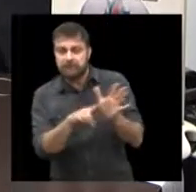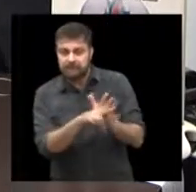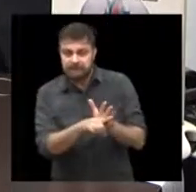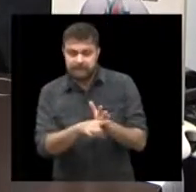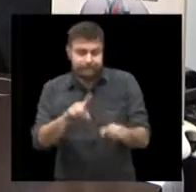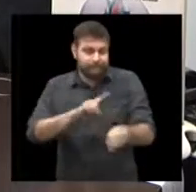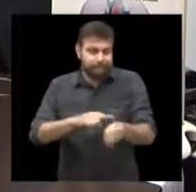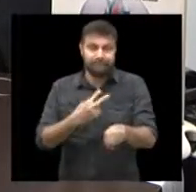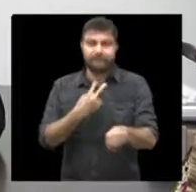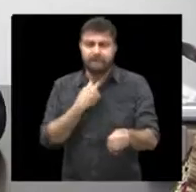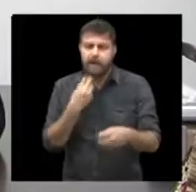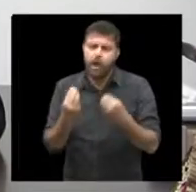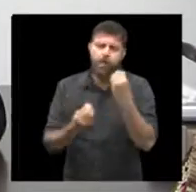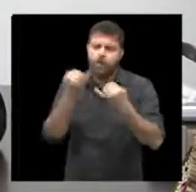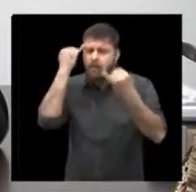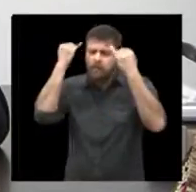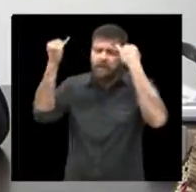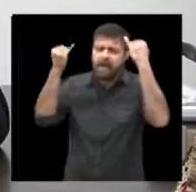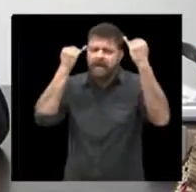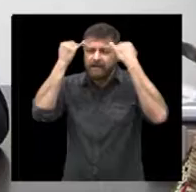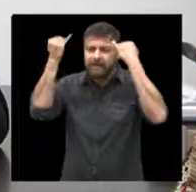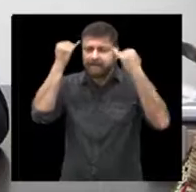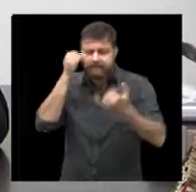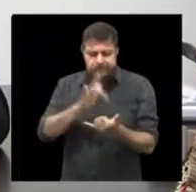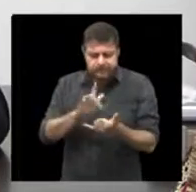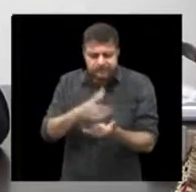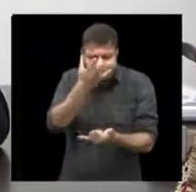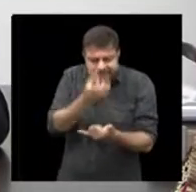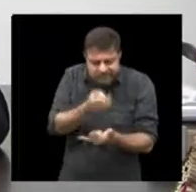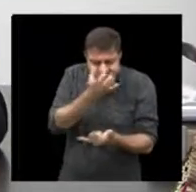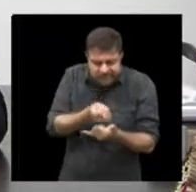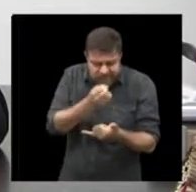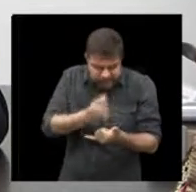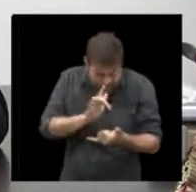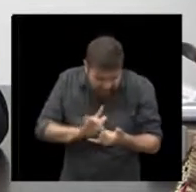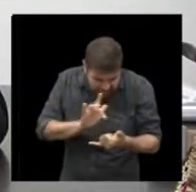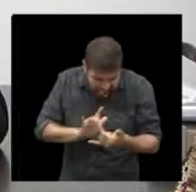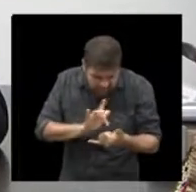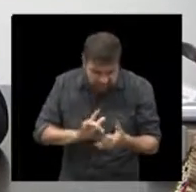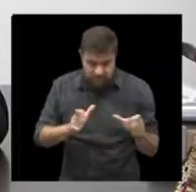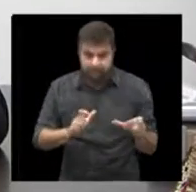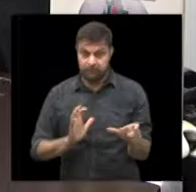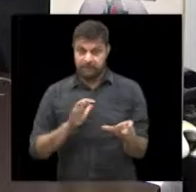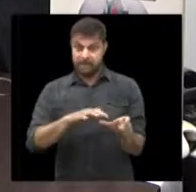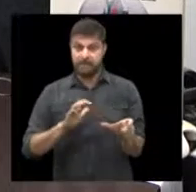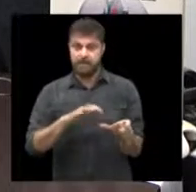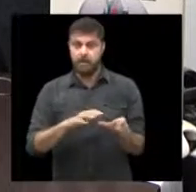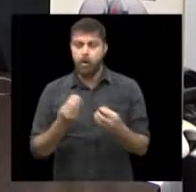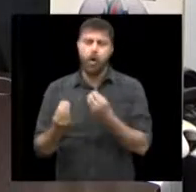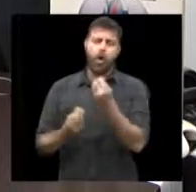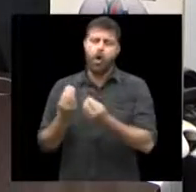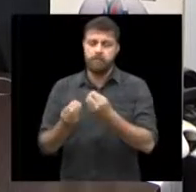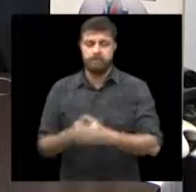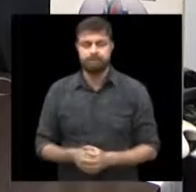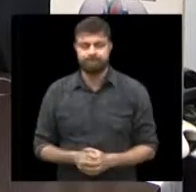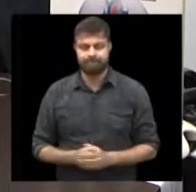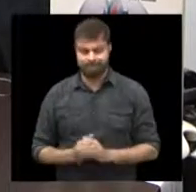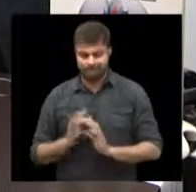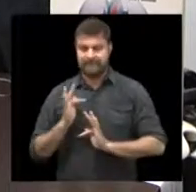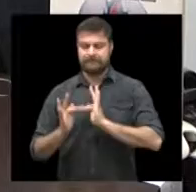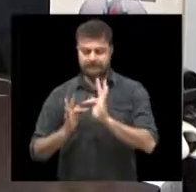é que o senhor pensou isso? Como é que foi criado o aplicativo, as plataformas? A evolução